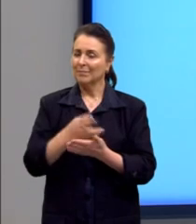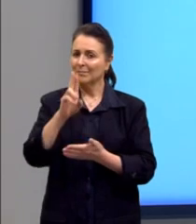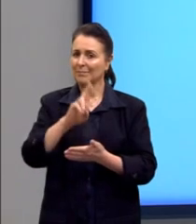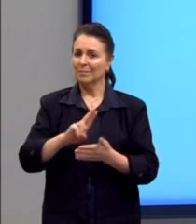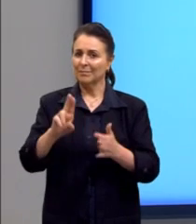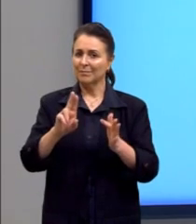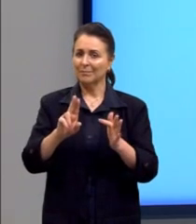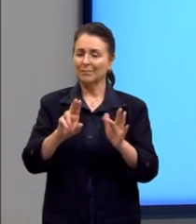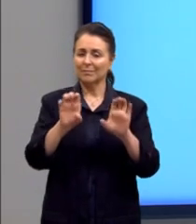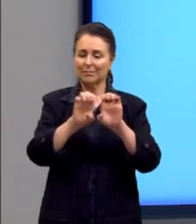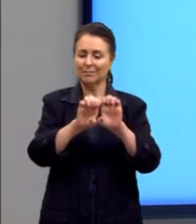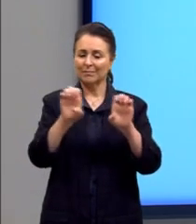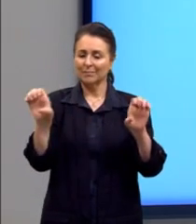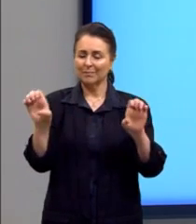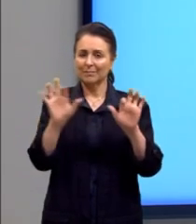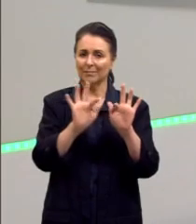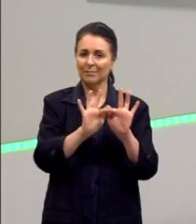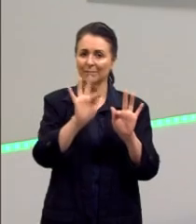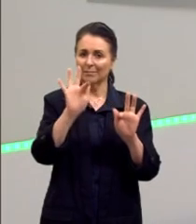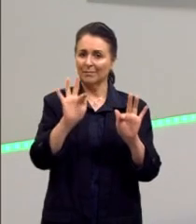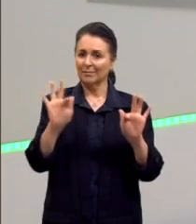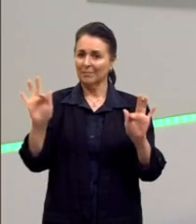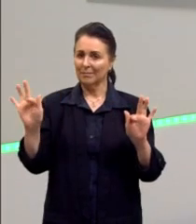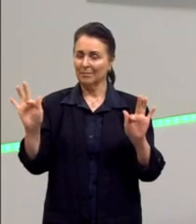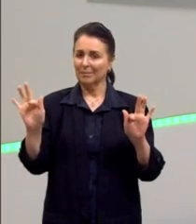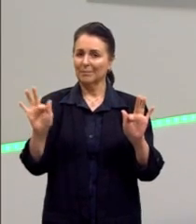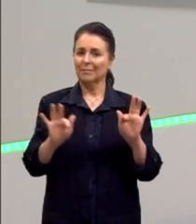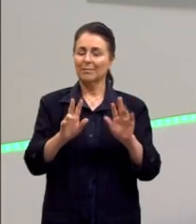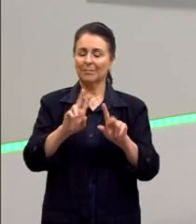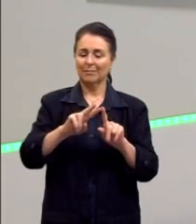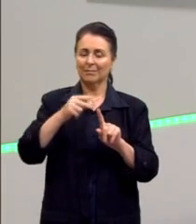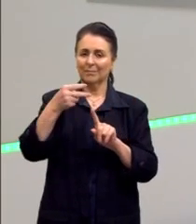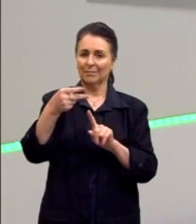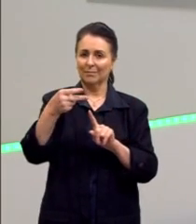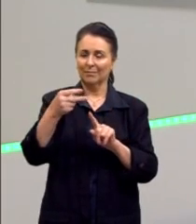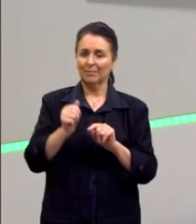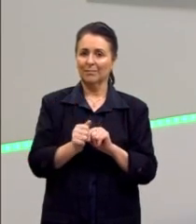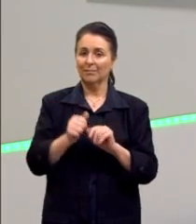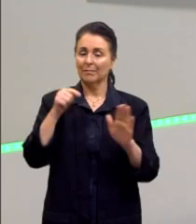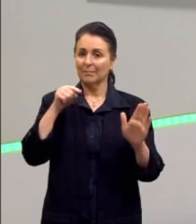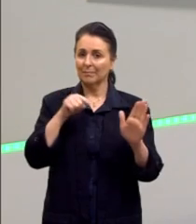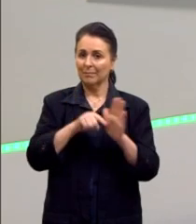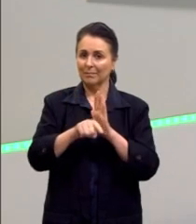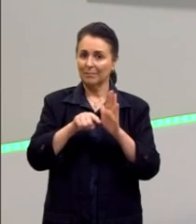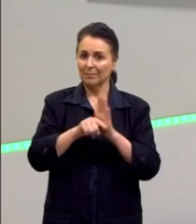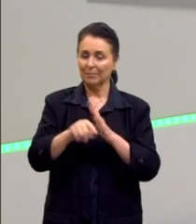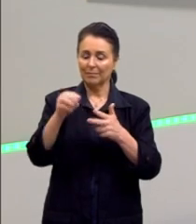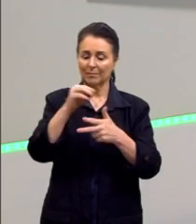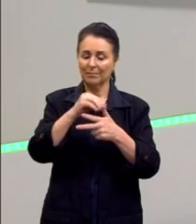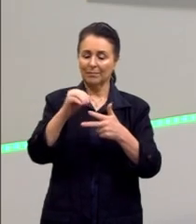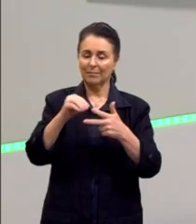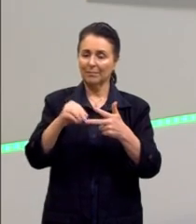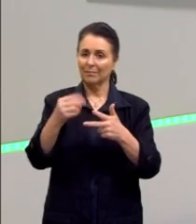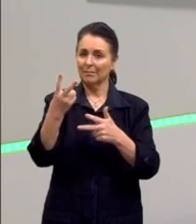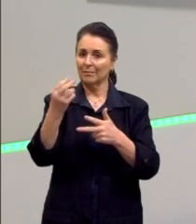das equações e das funções exponenciais. Essa questão, ela é do Enem de 2015. E a